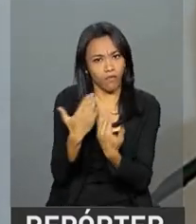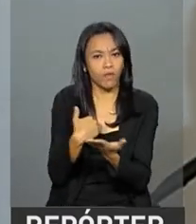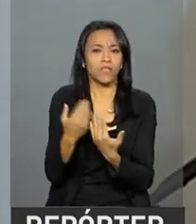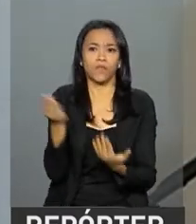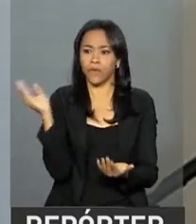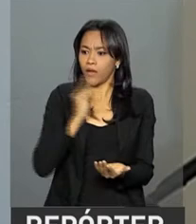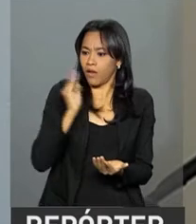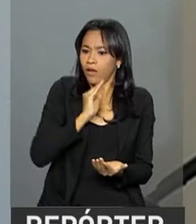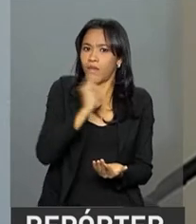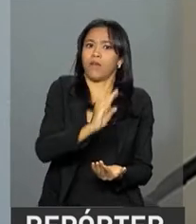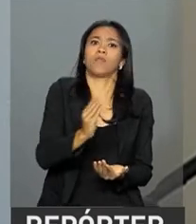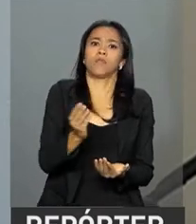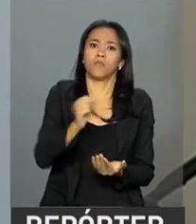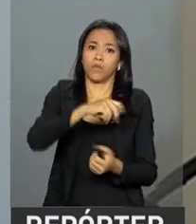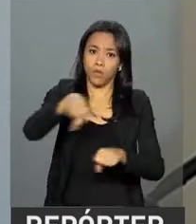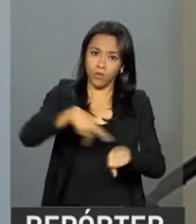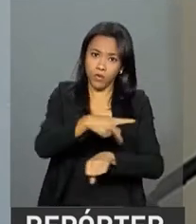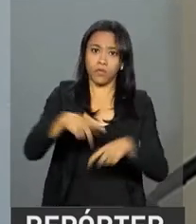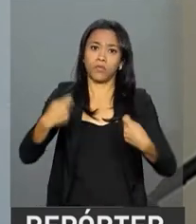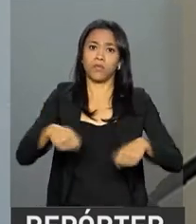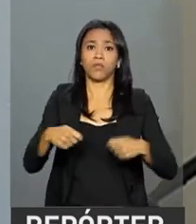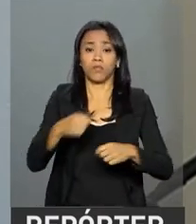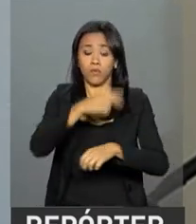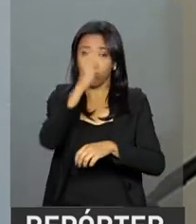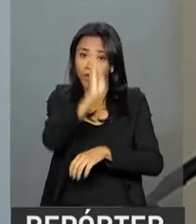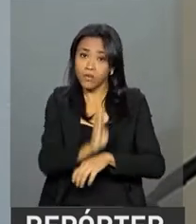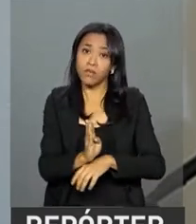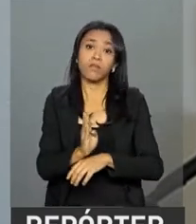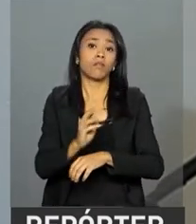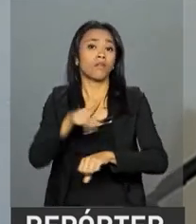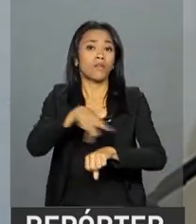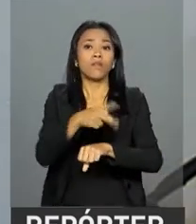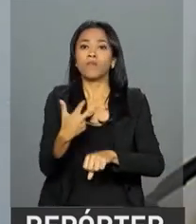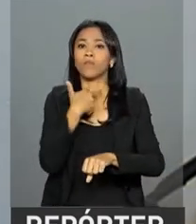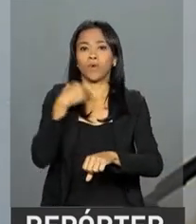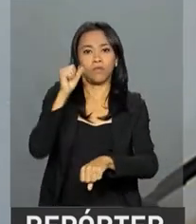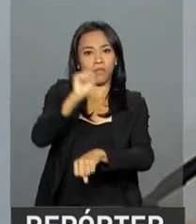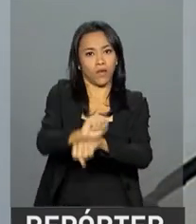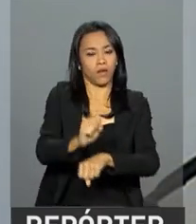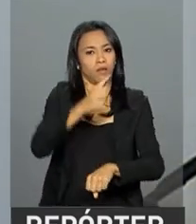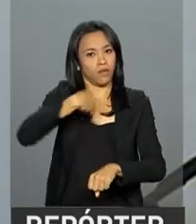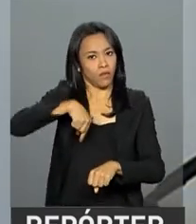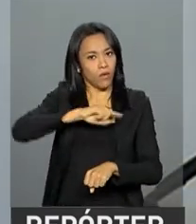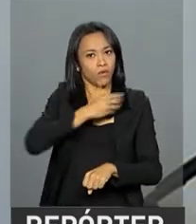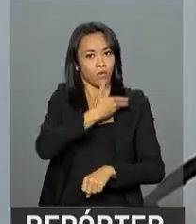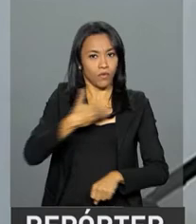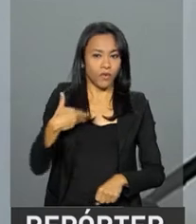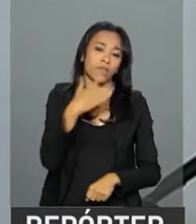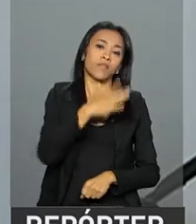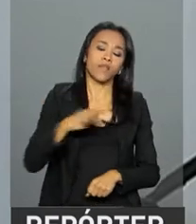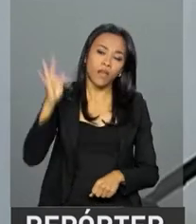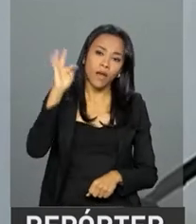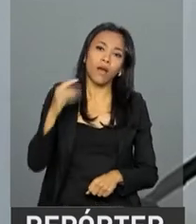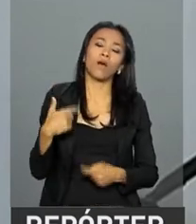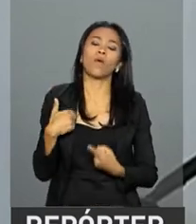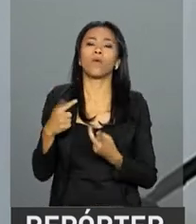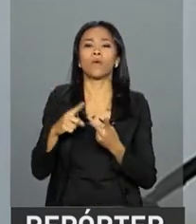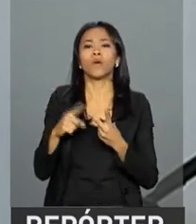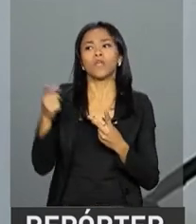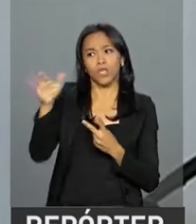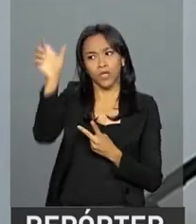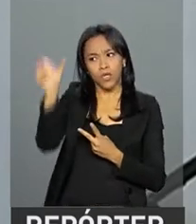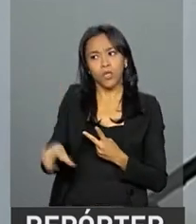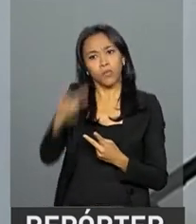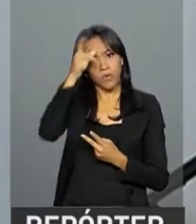que o Brasil demanda. O Brasil não pode parar. E vejam que nós, na área federal, como tem feito o João Dória aqui